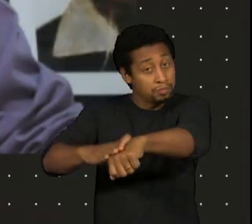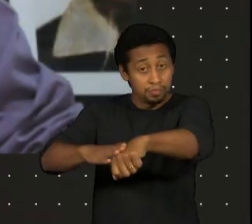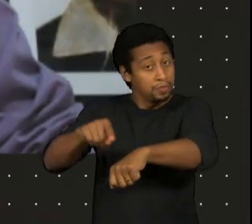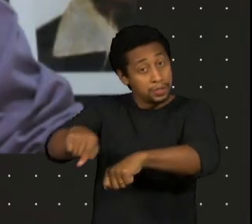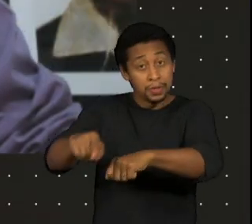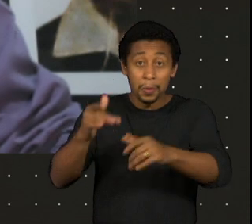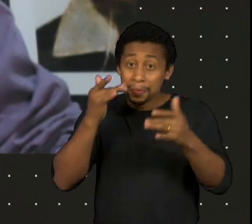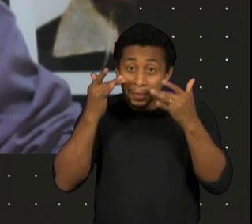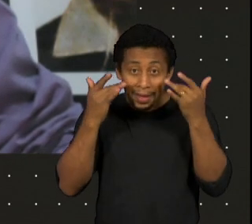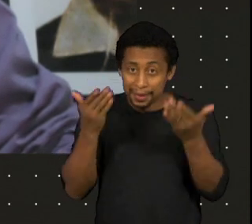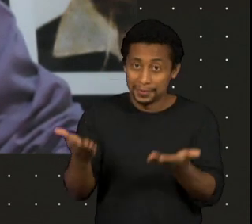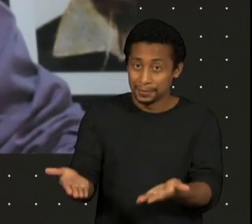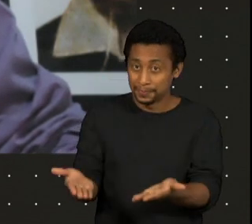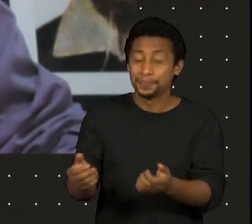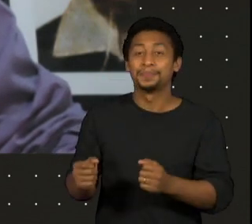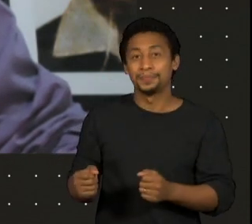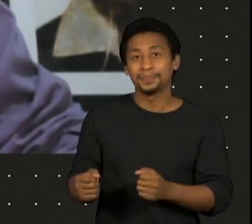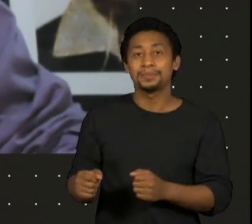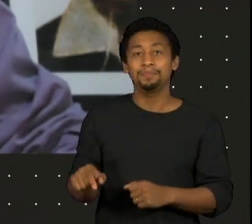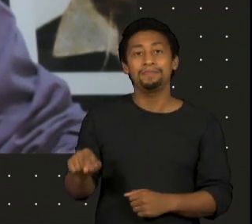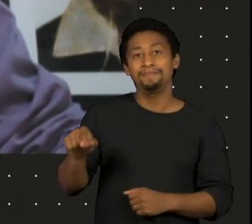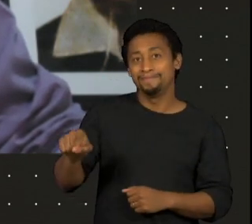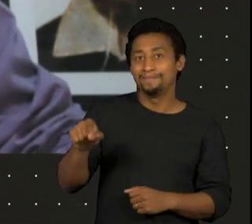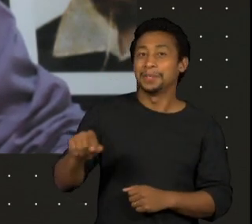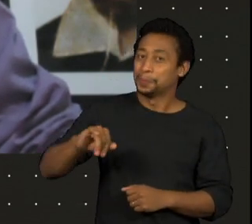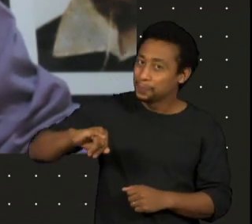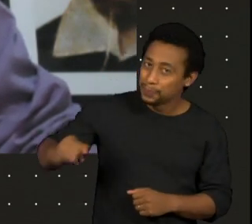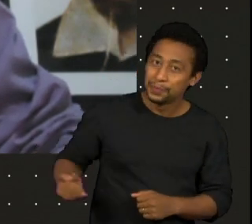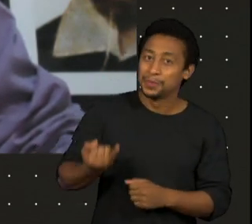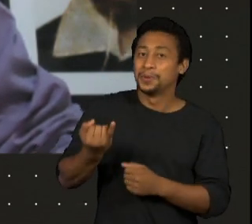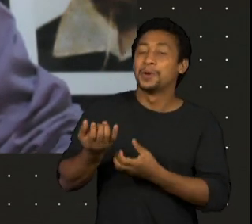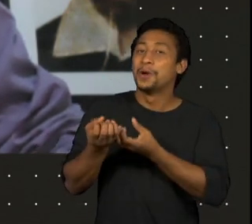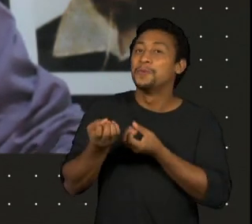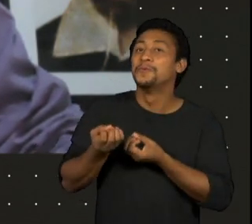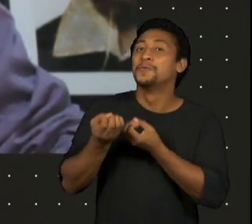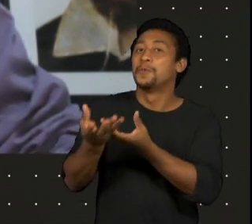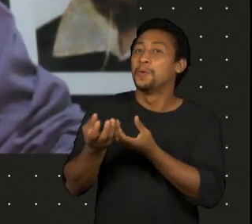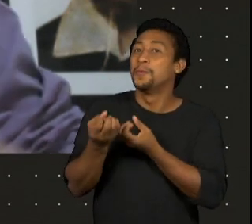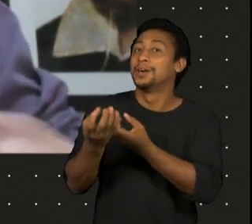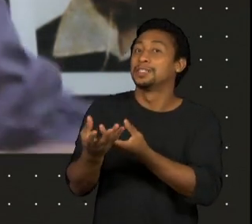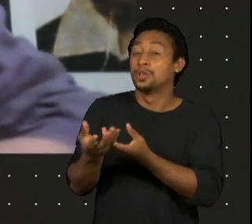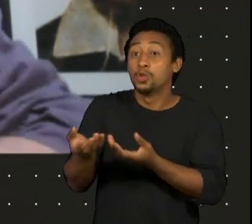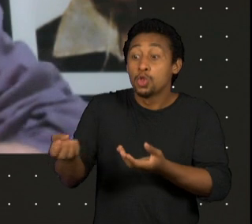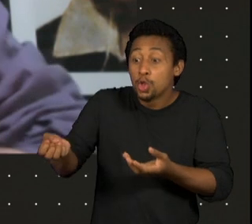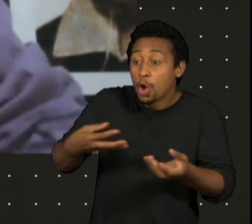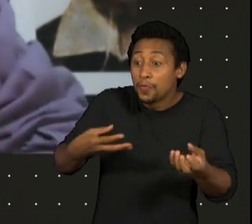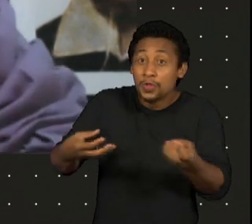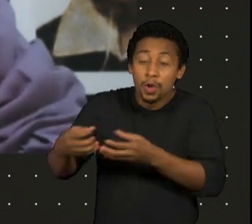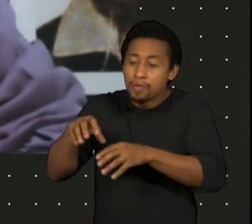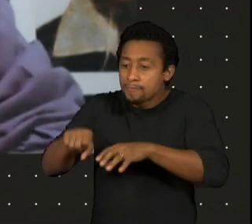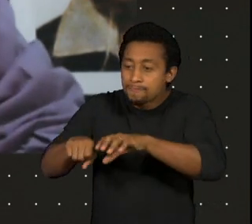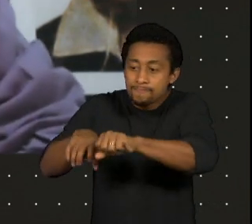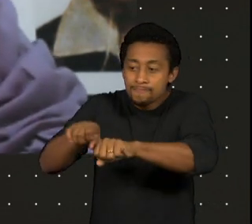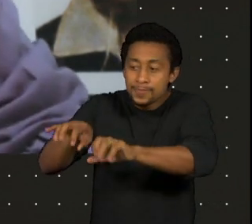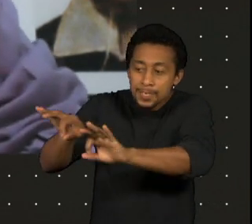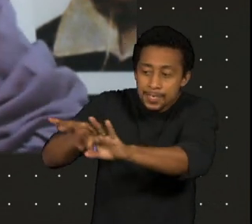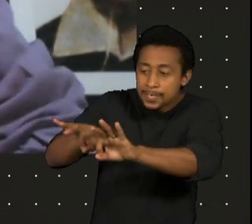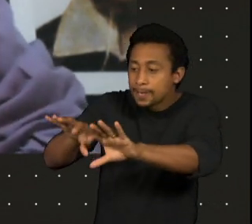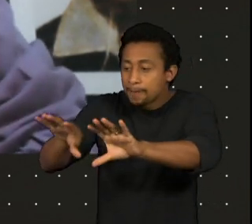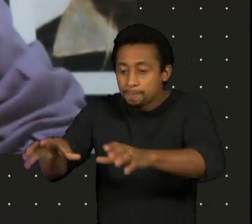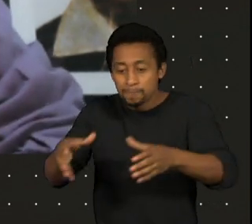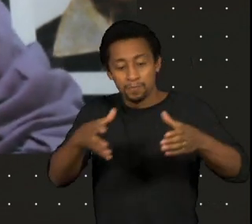pegou aquelas notícias que estavam já teatralizadas e transformou em